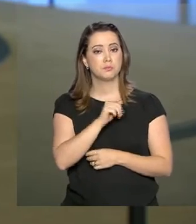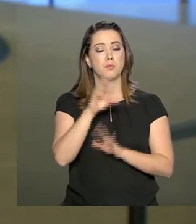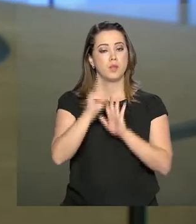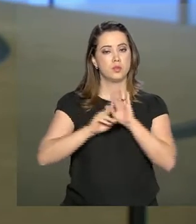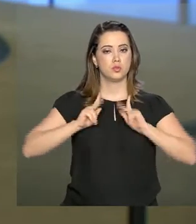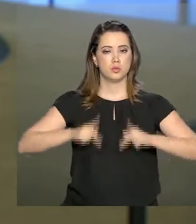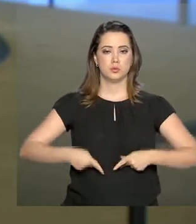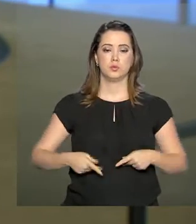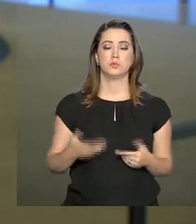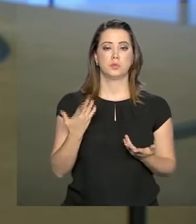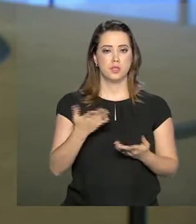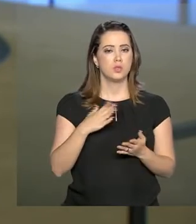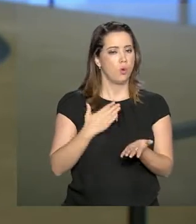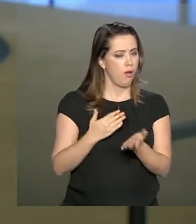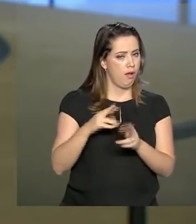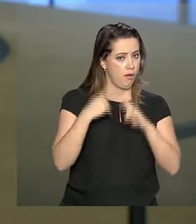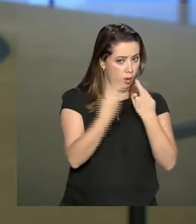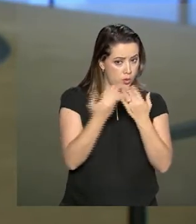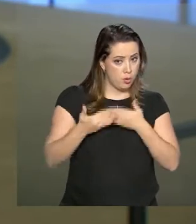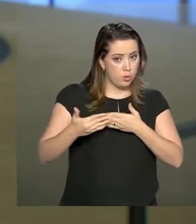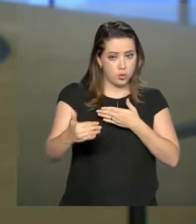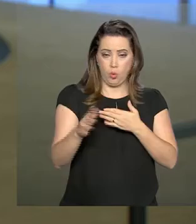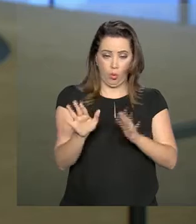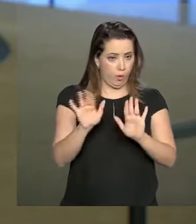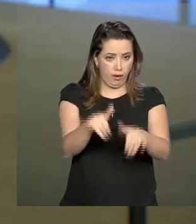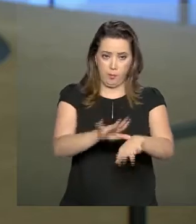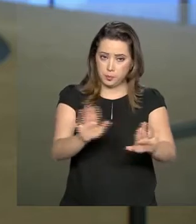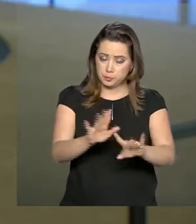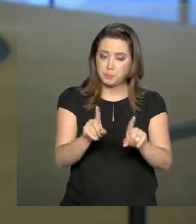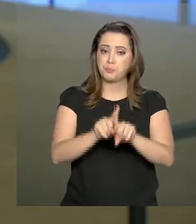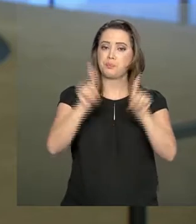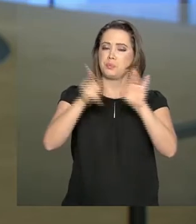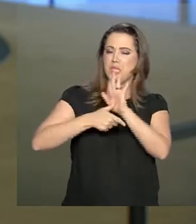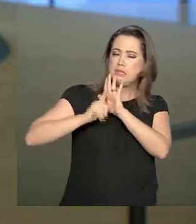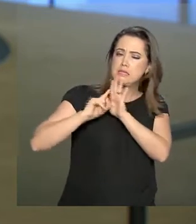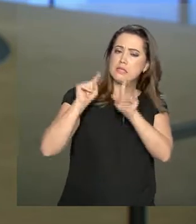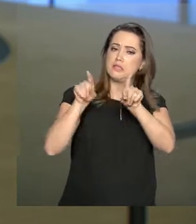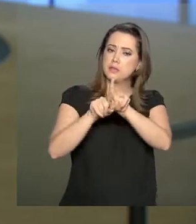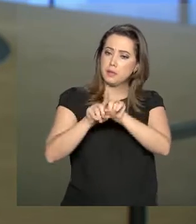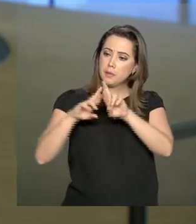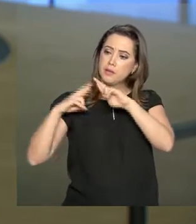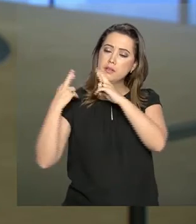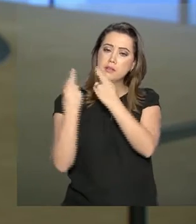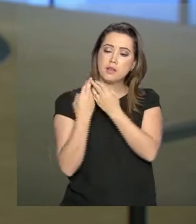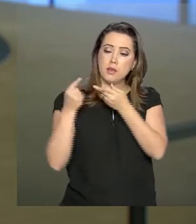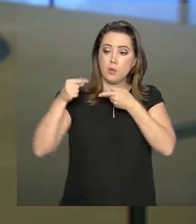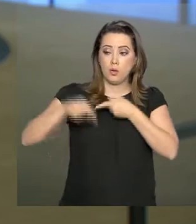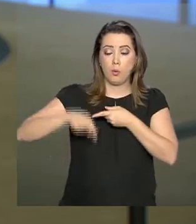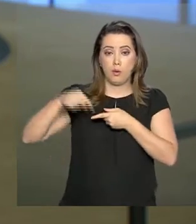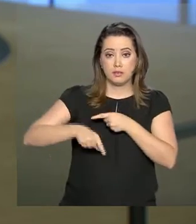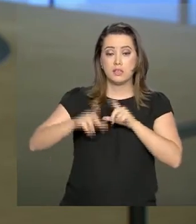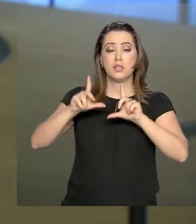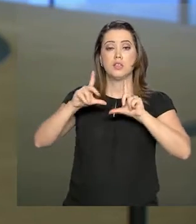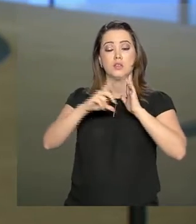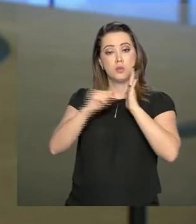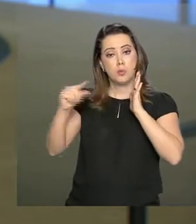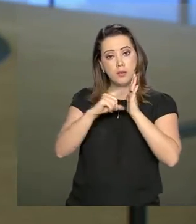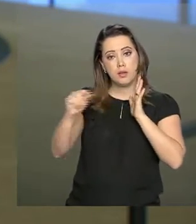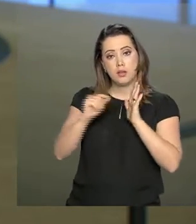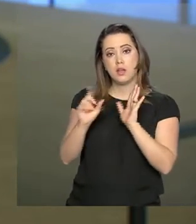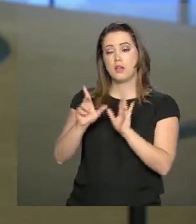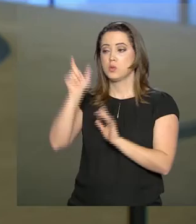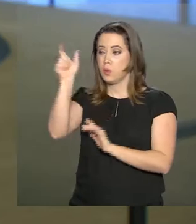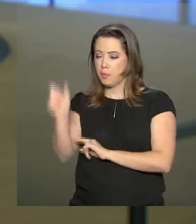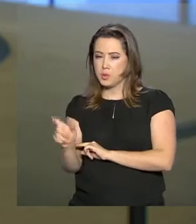recebeu também, aqui no Palácio do Planalto, o diretor executivo de uma emissora de televisão e também